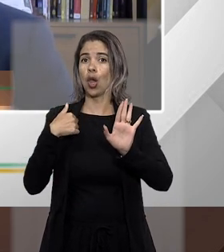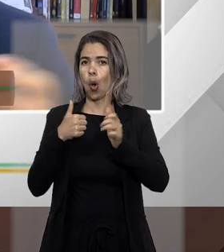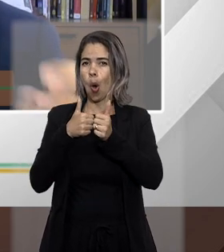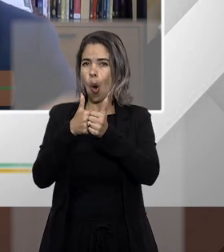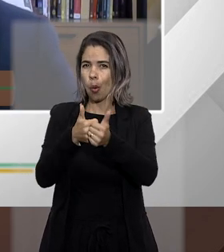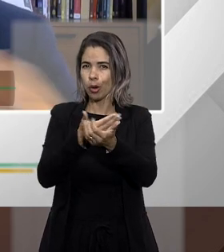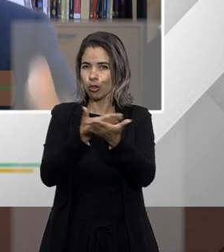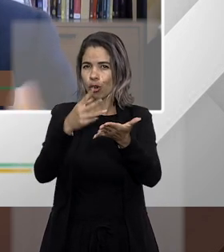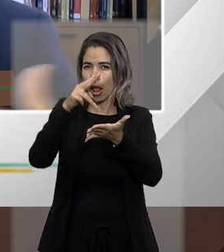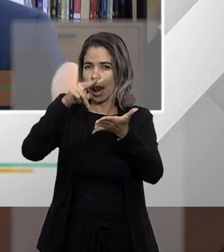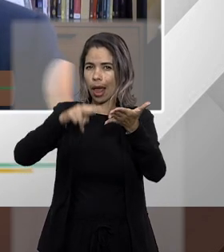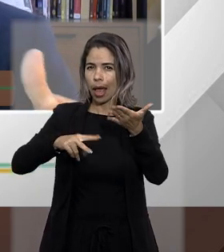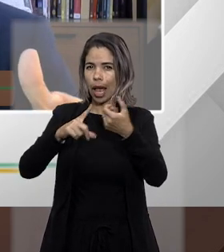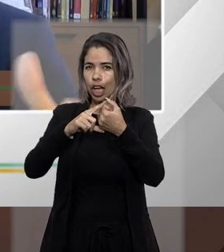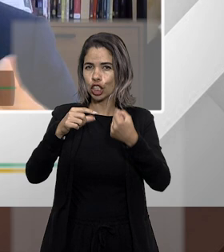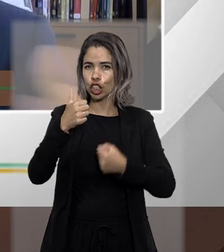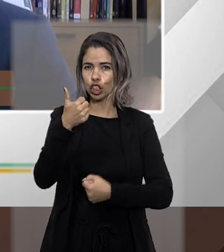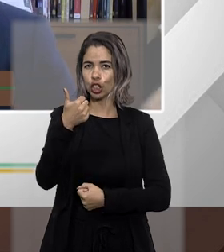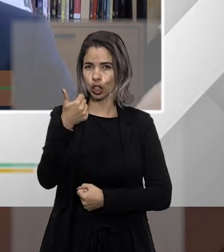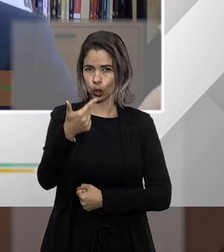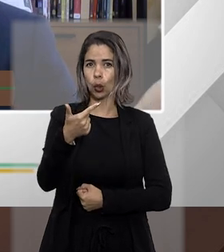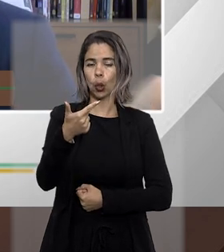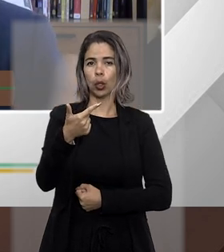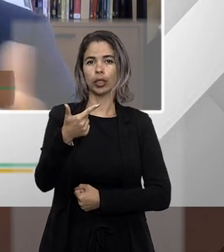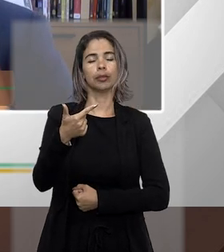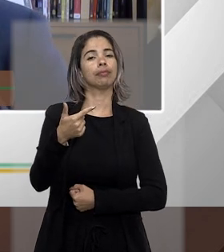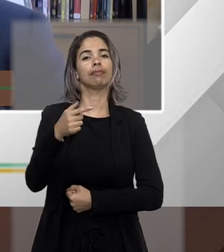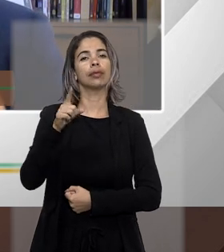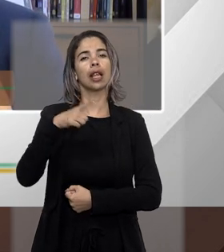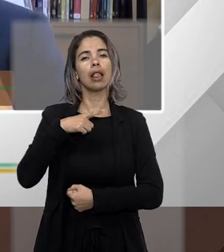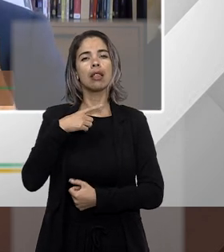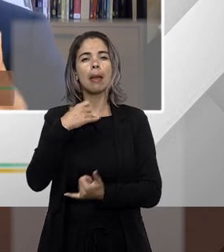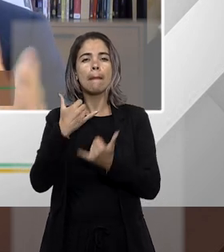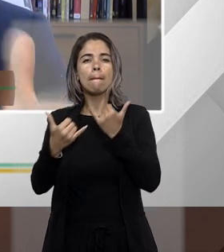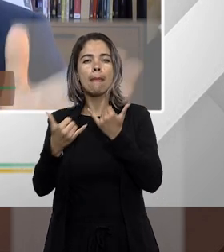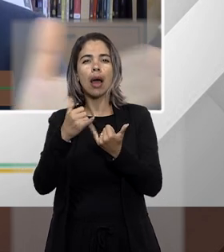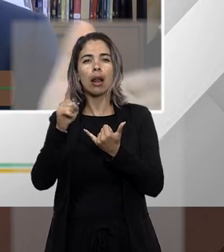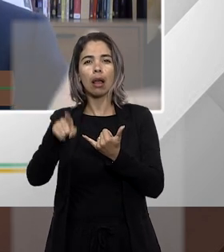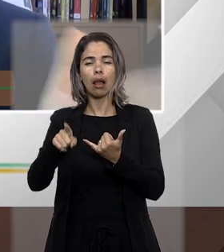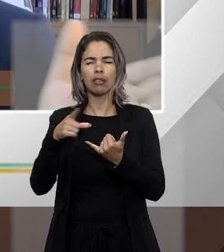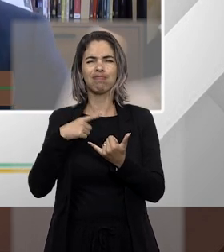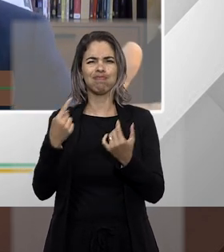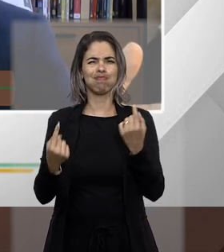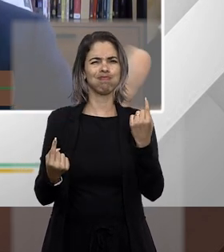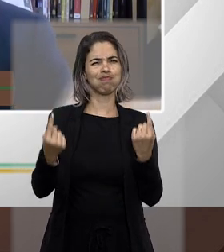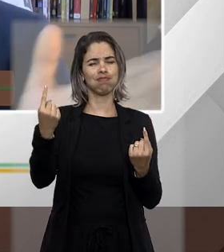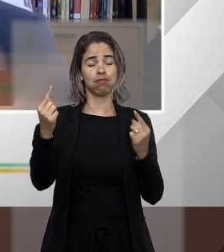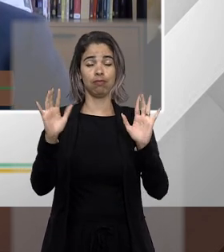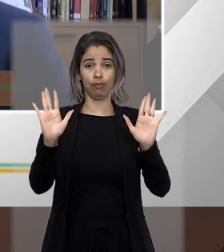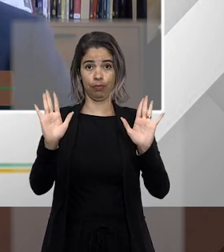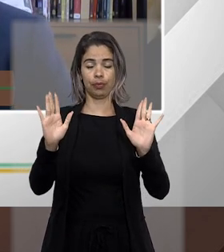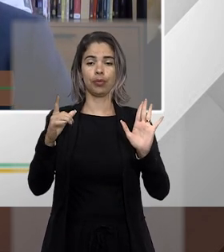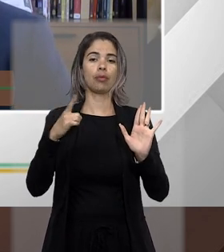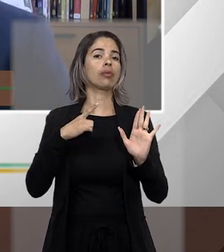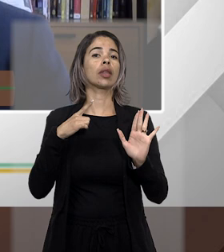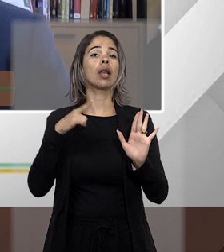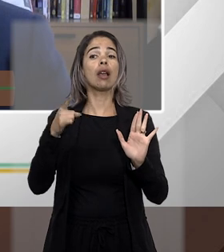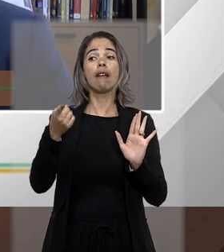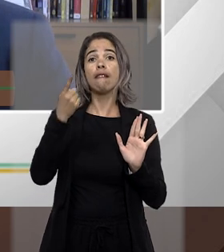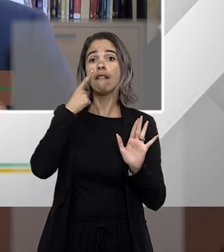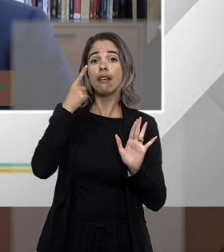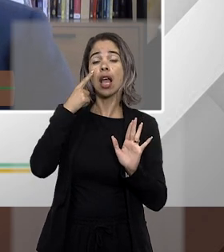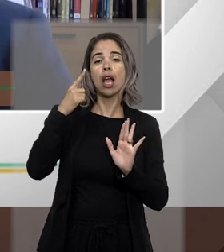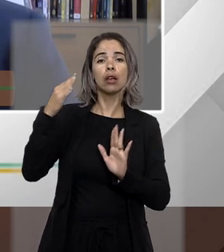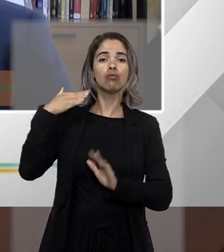parágrafo único nós temos uma espécie aqui de ambiguidade porque o caput prevê que o juiz no procedimento do mandato de segurança